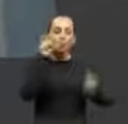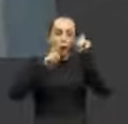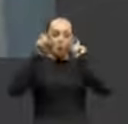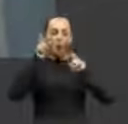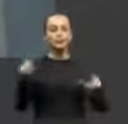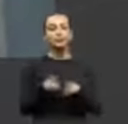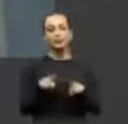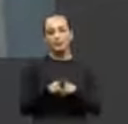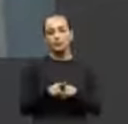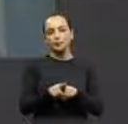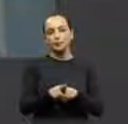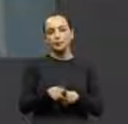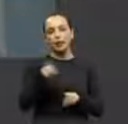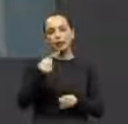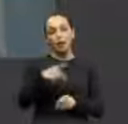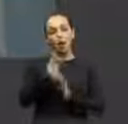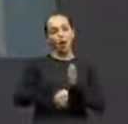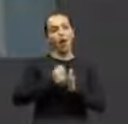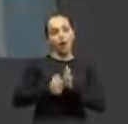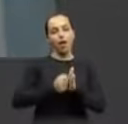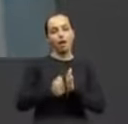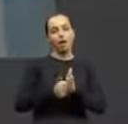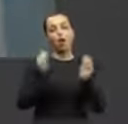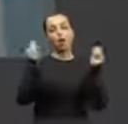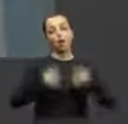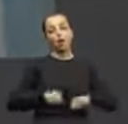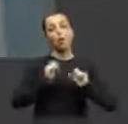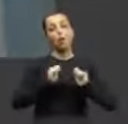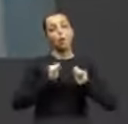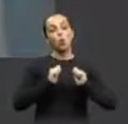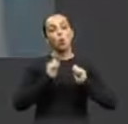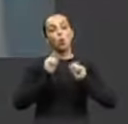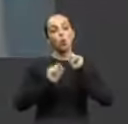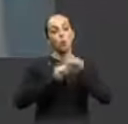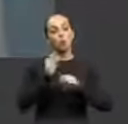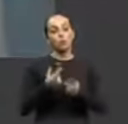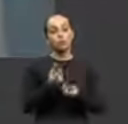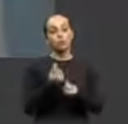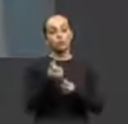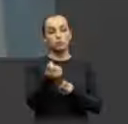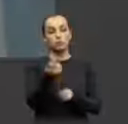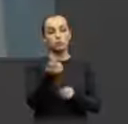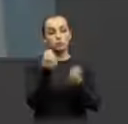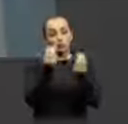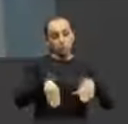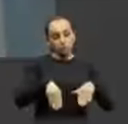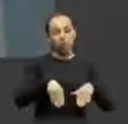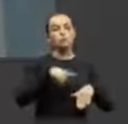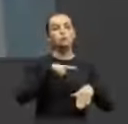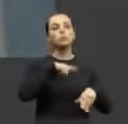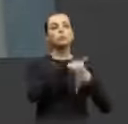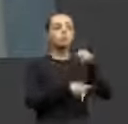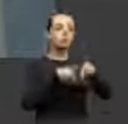para a nossa cidade de Aralacuara, que pode dar prejuízos financeiros ao povo de Aralacuara. Não